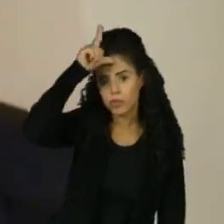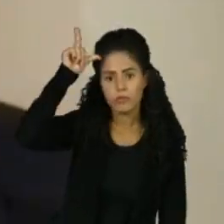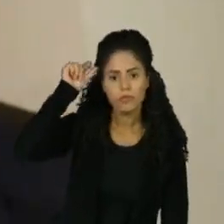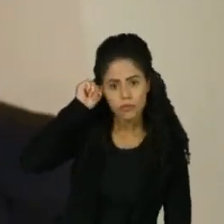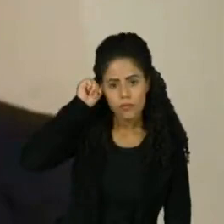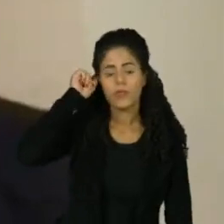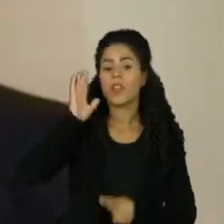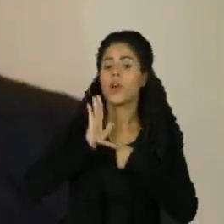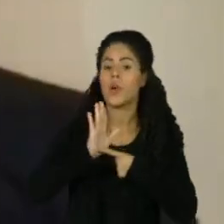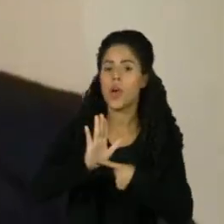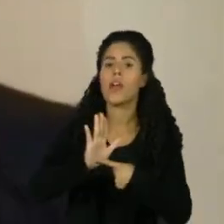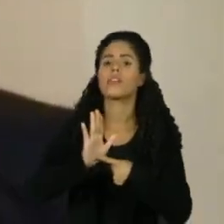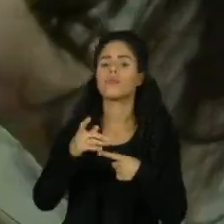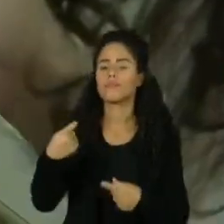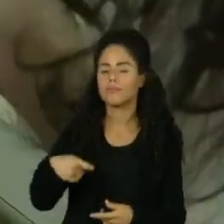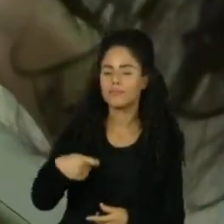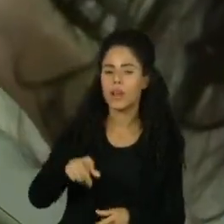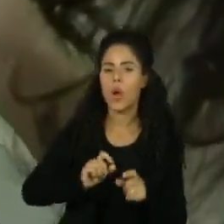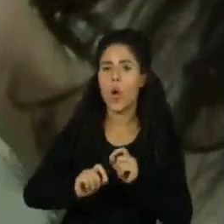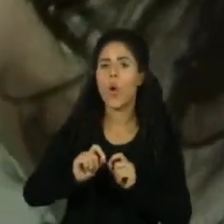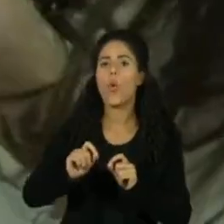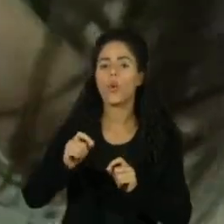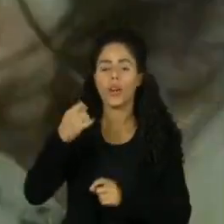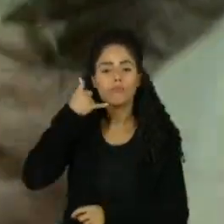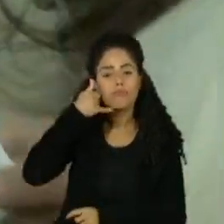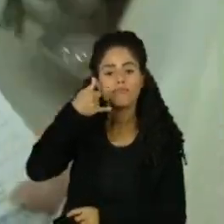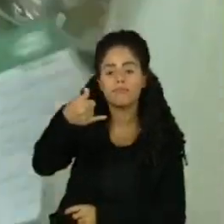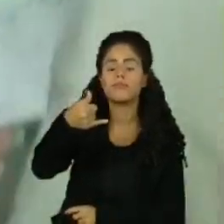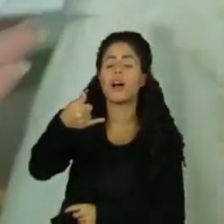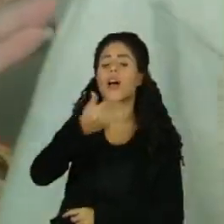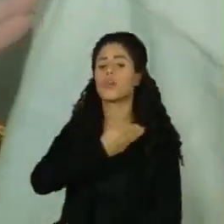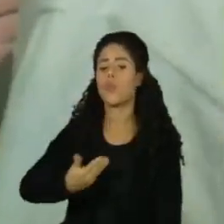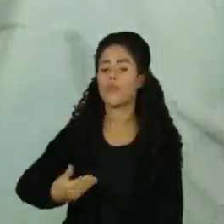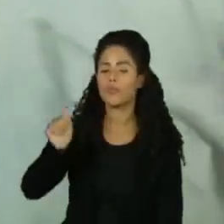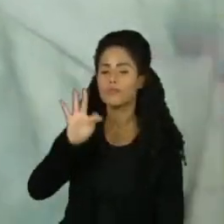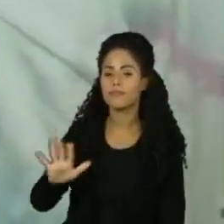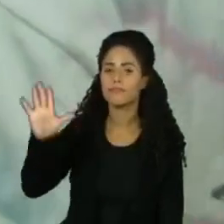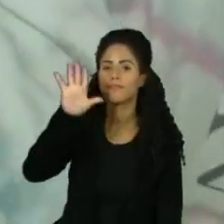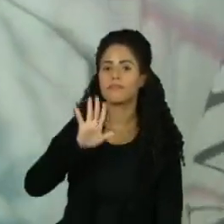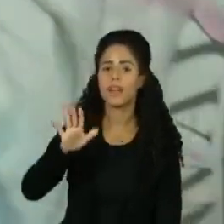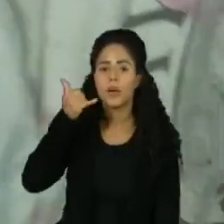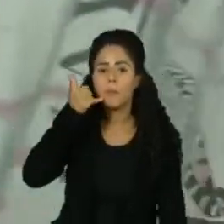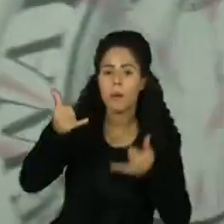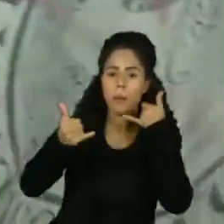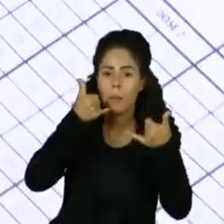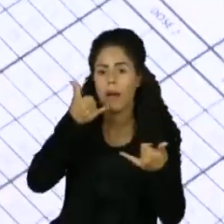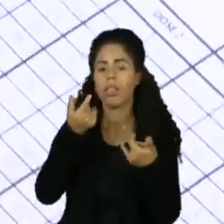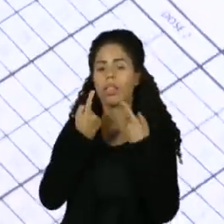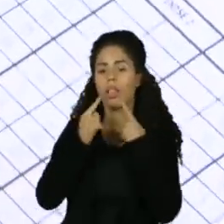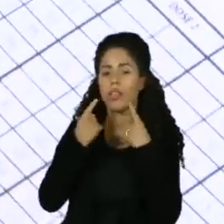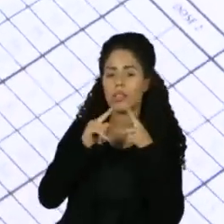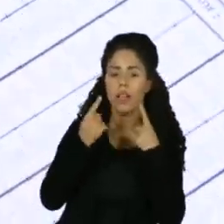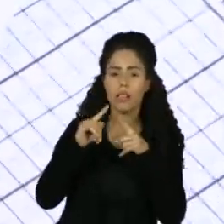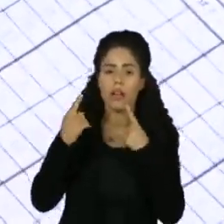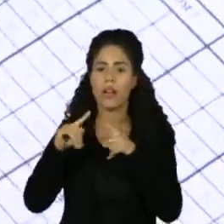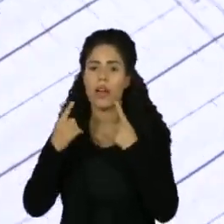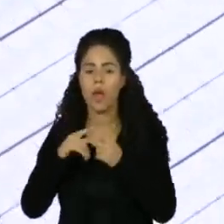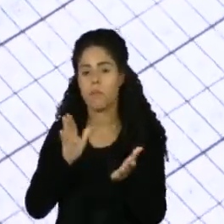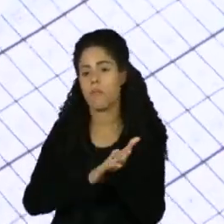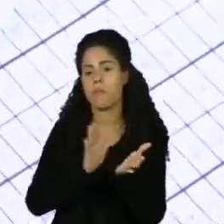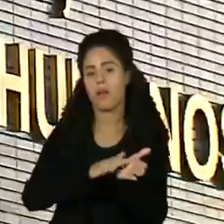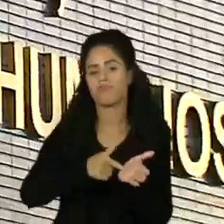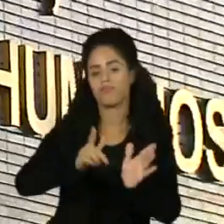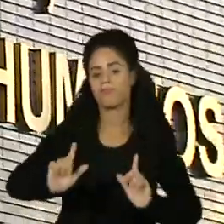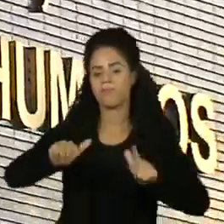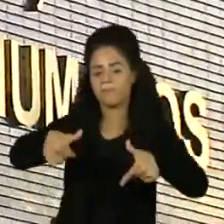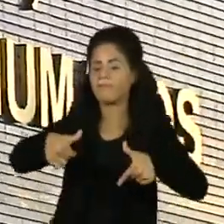Lewandowski, determinou que o Disque 100 do governo federal deixe de receber reclamações contra o comprovante de